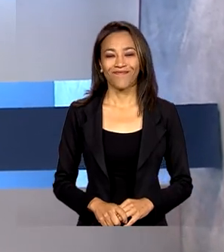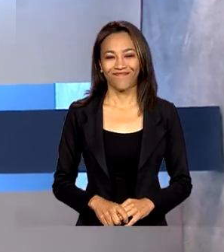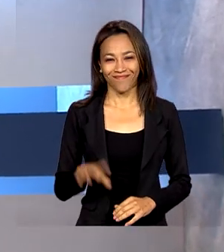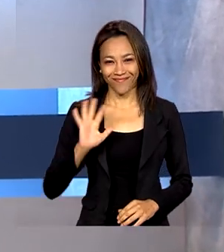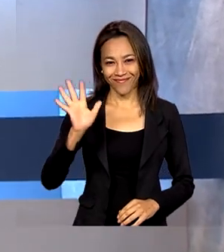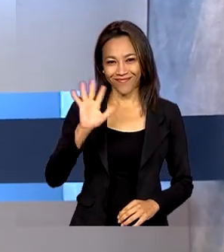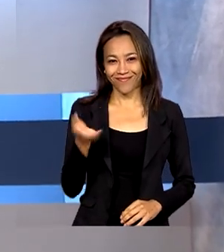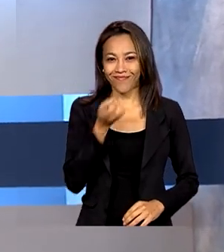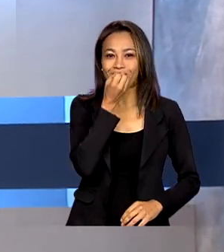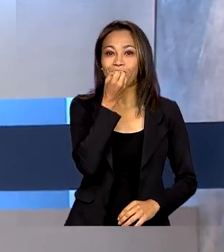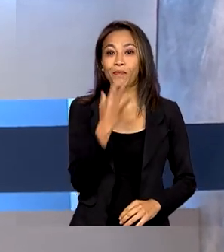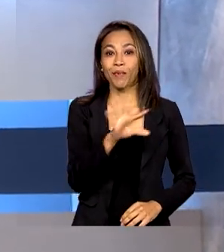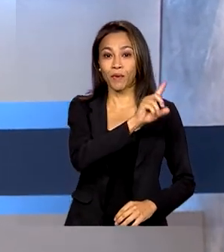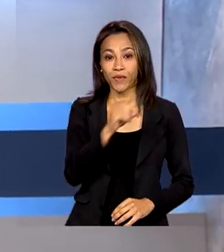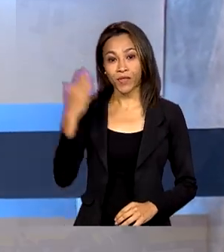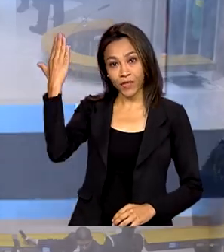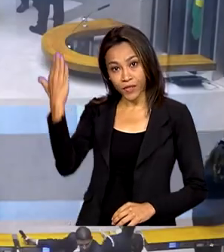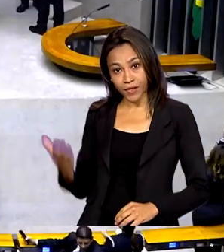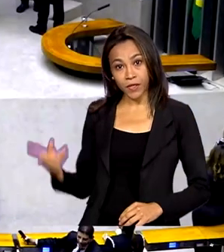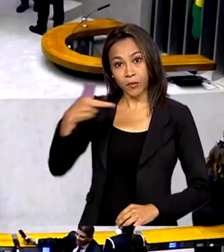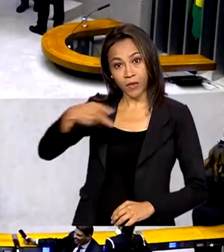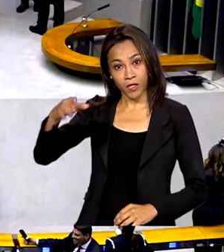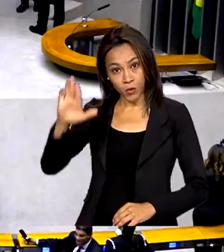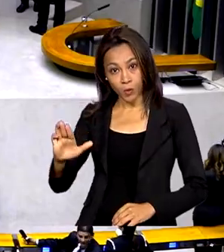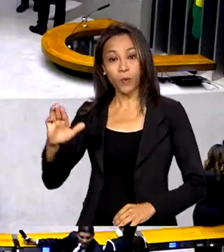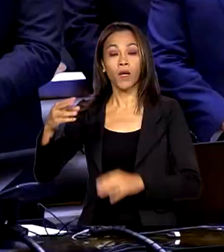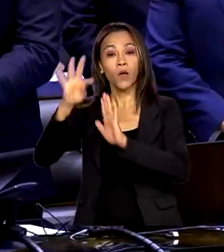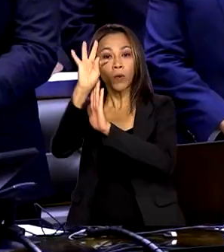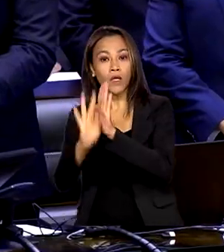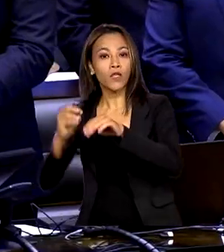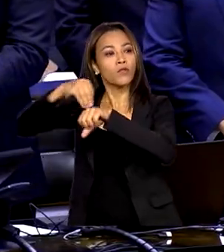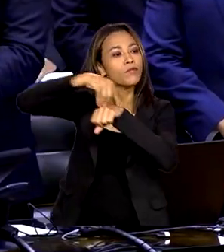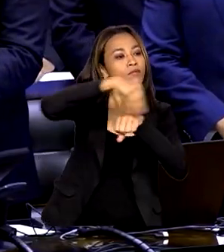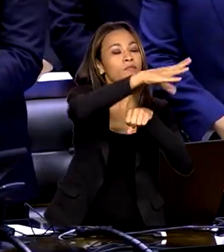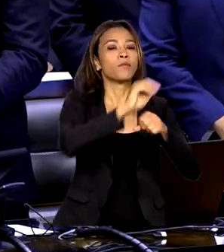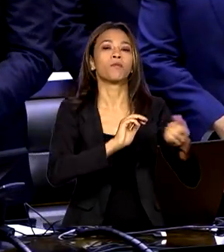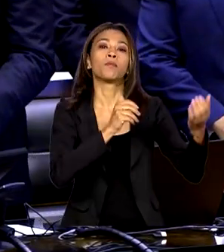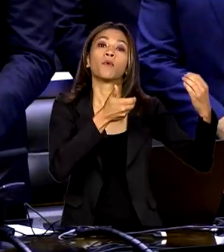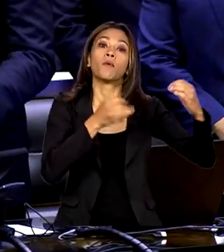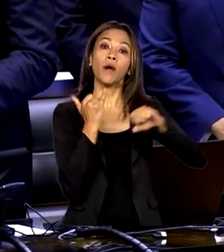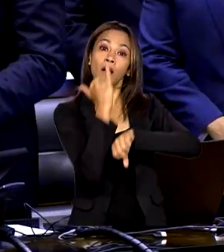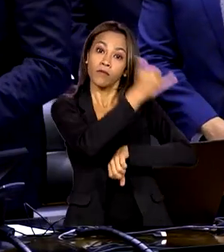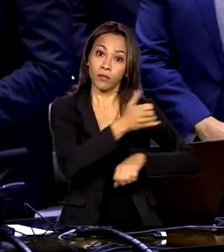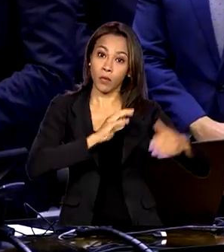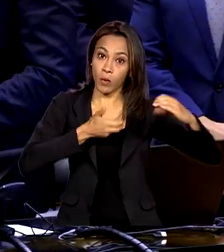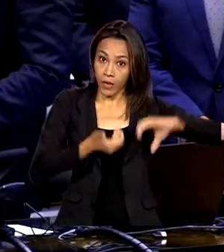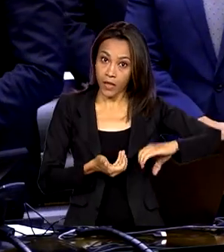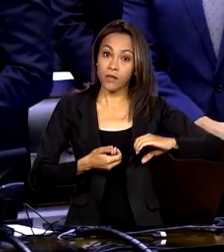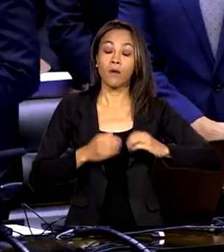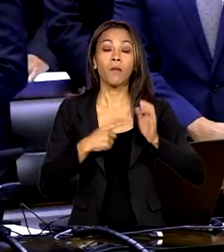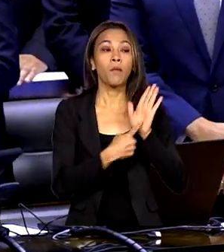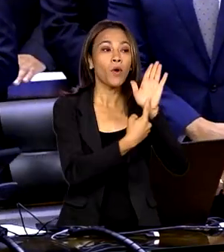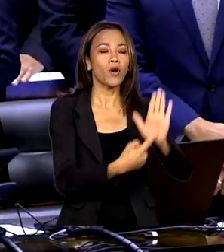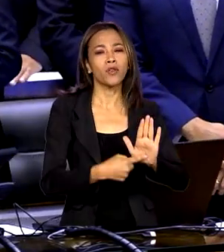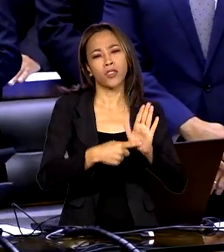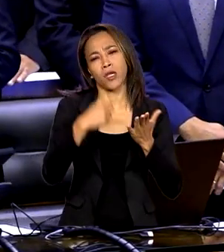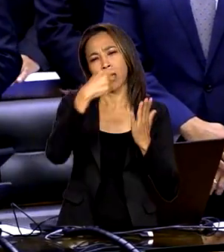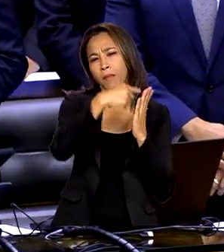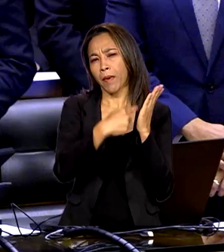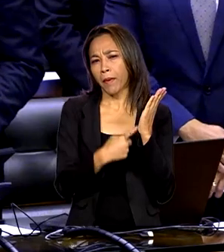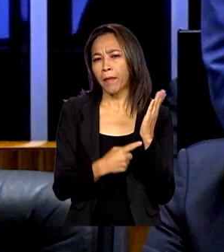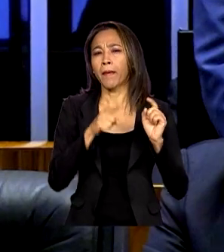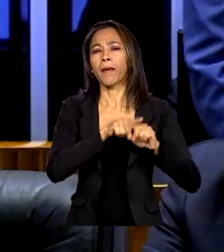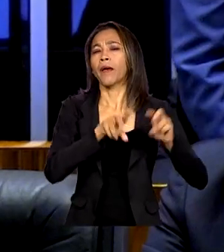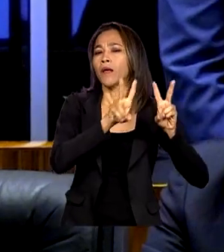Olá, bom dia. Em mensagem ao Congresso, o presidente Lula apresenta prioridades do governo como geração de trabalho,